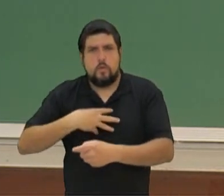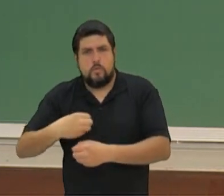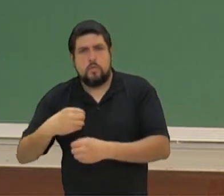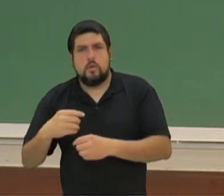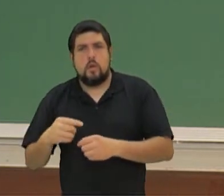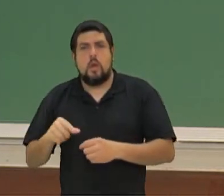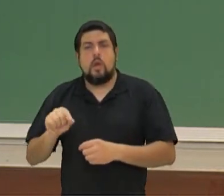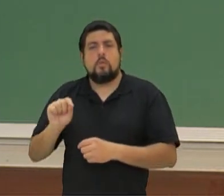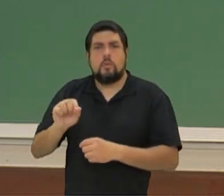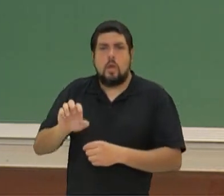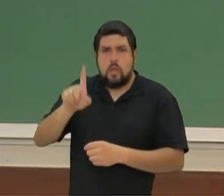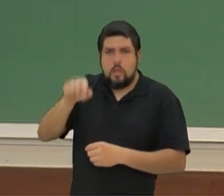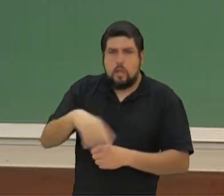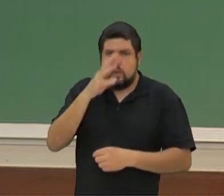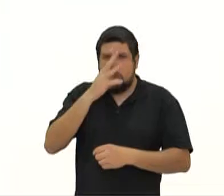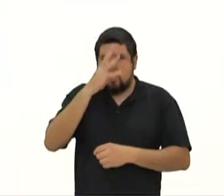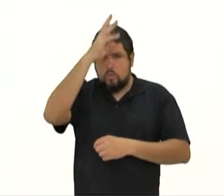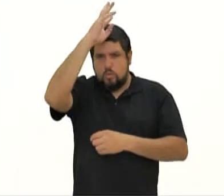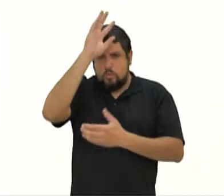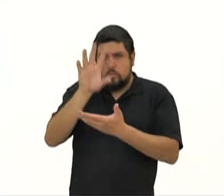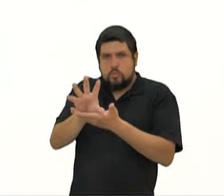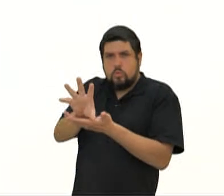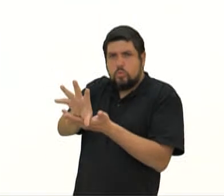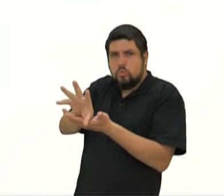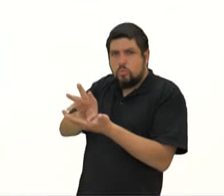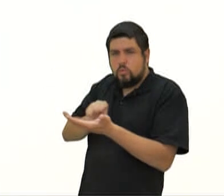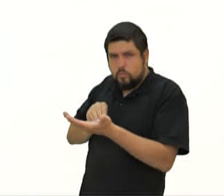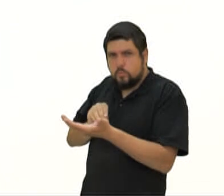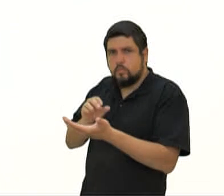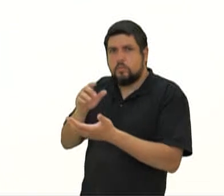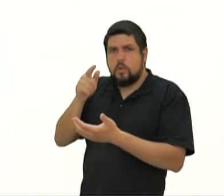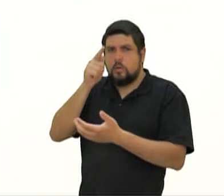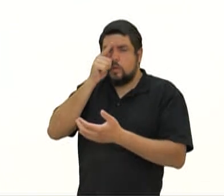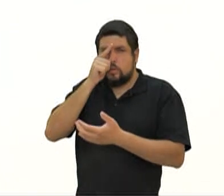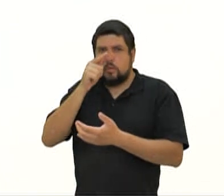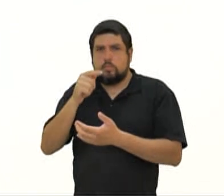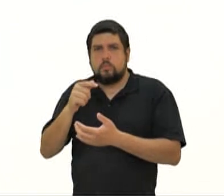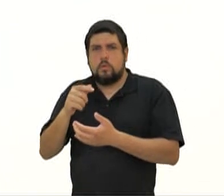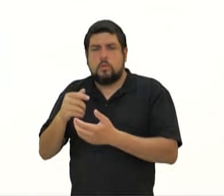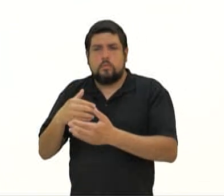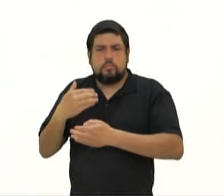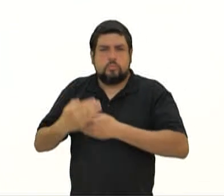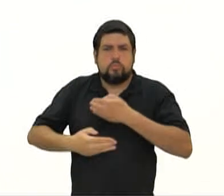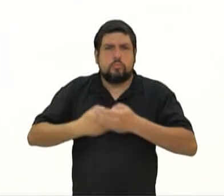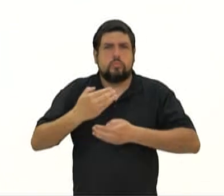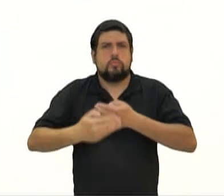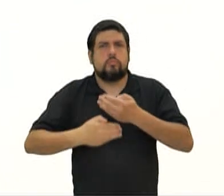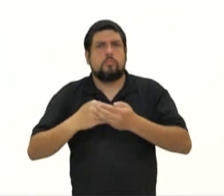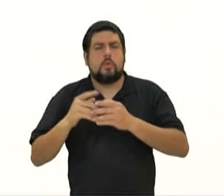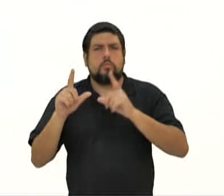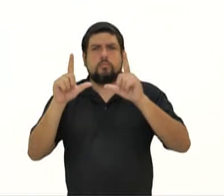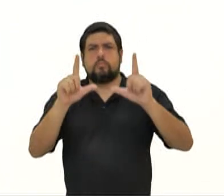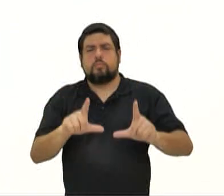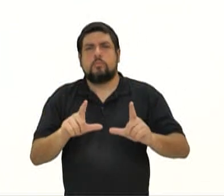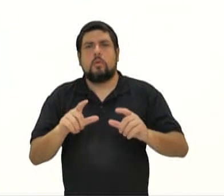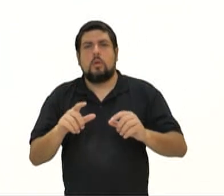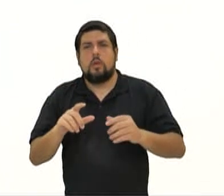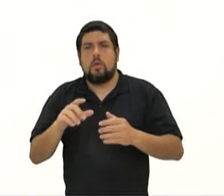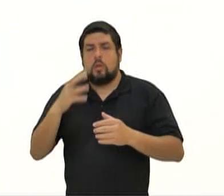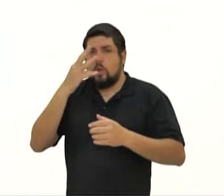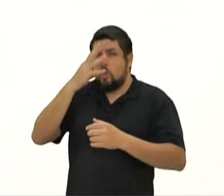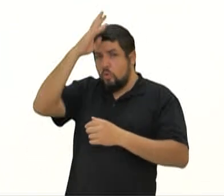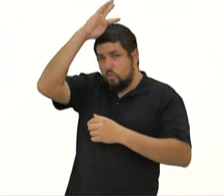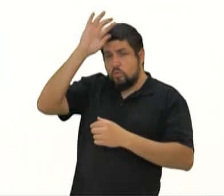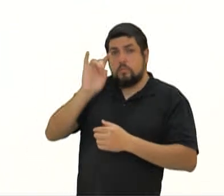romana, os romanos foram muito responsáveis, como vocês viram, que essas obras chegassem até nós porque eles eram verdadeiros copiadores da